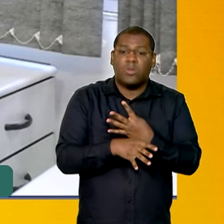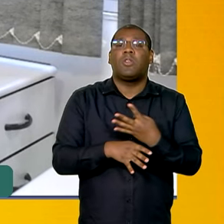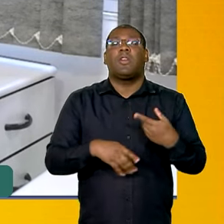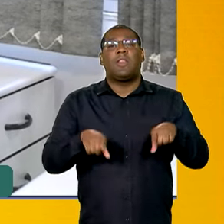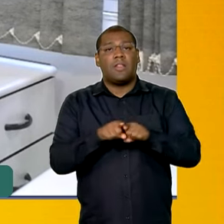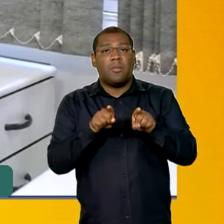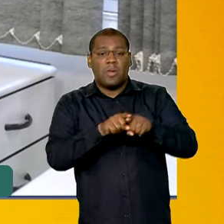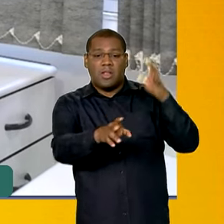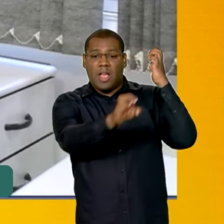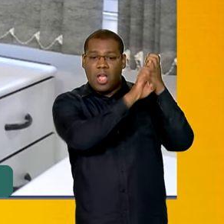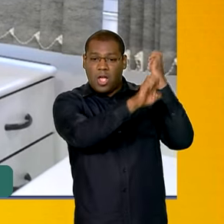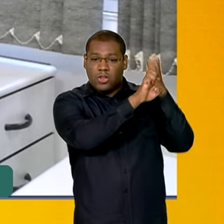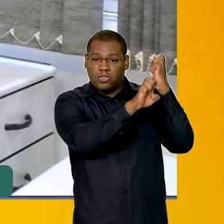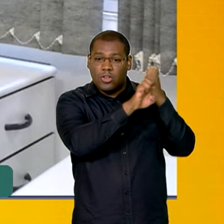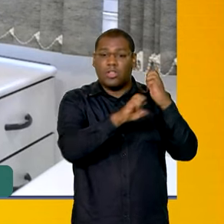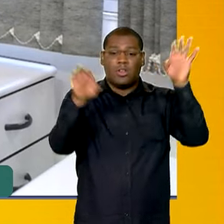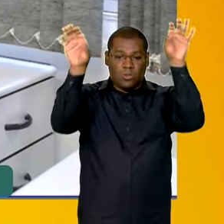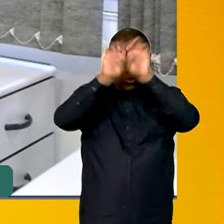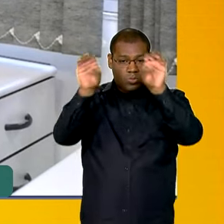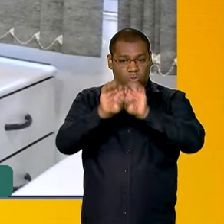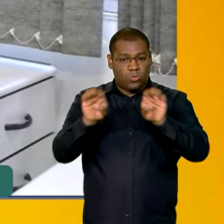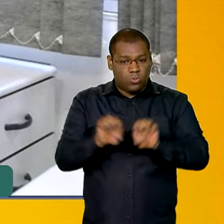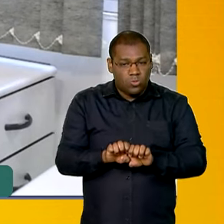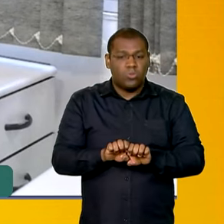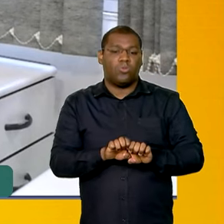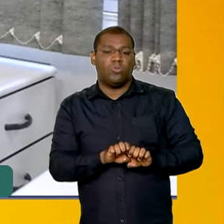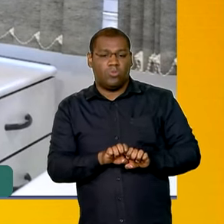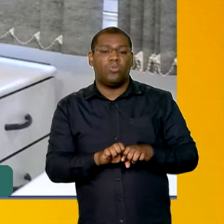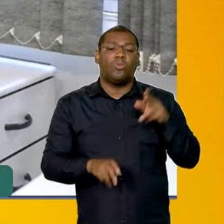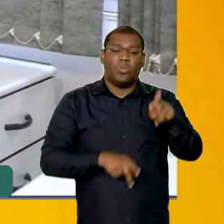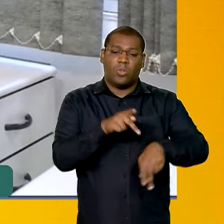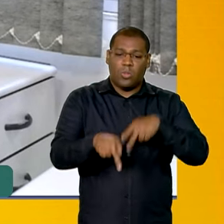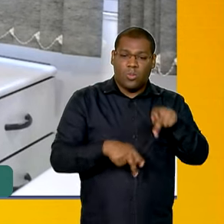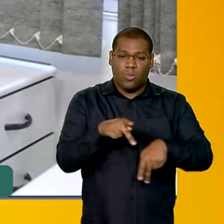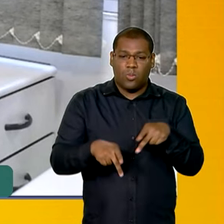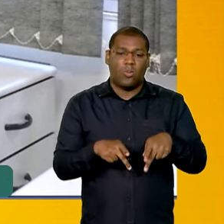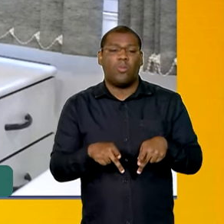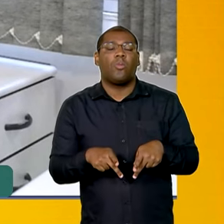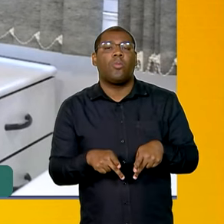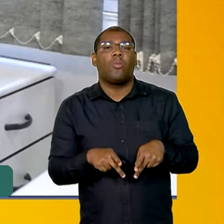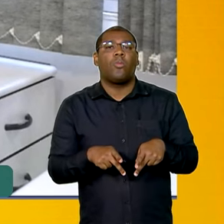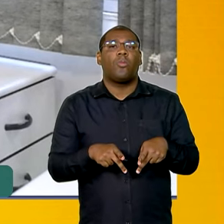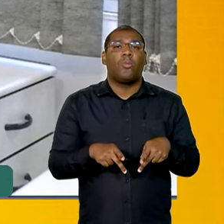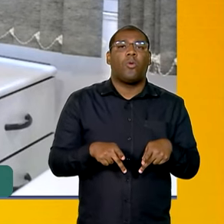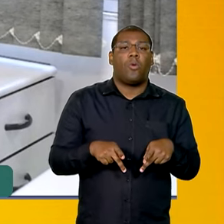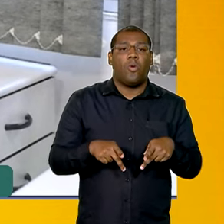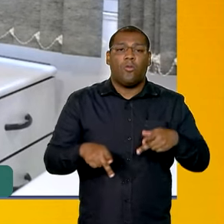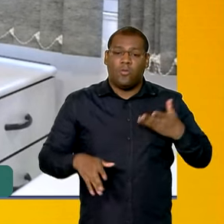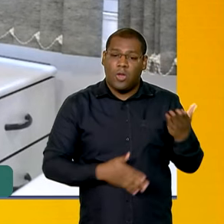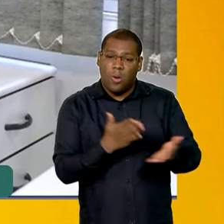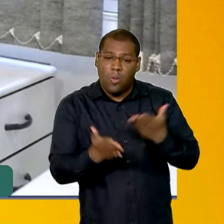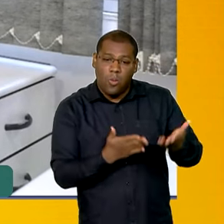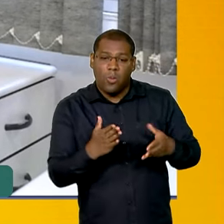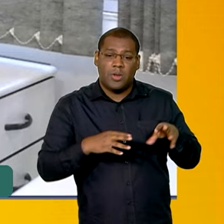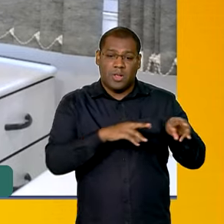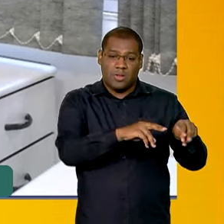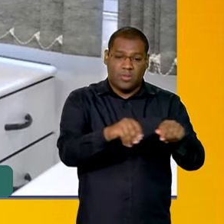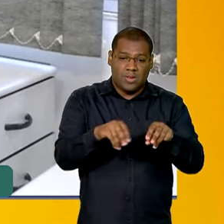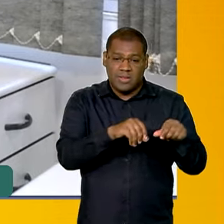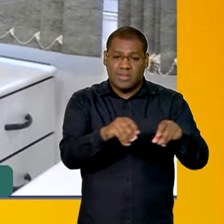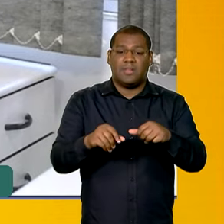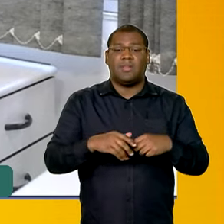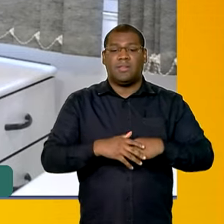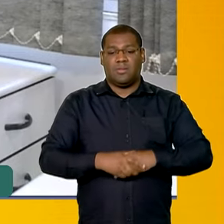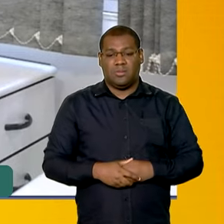engenharia, como não estruturais de reorganização da população e do solo e investimento nesses sistemas